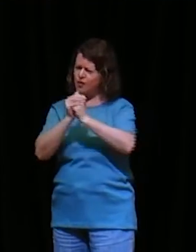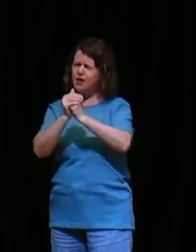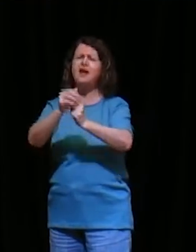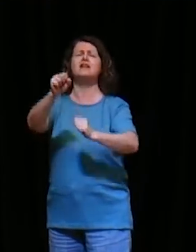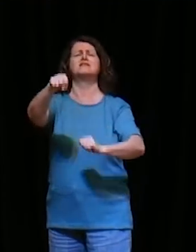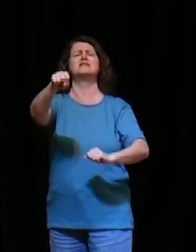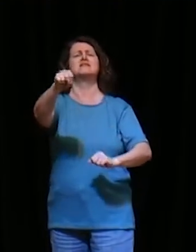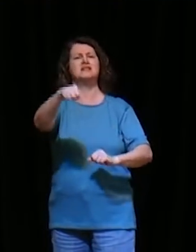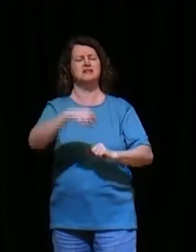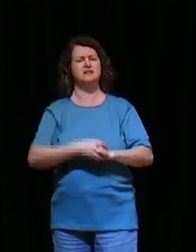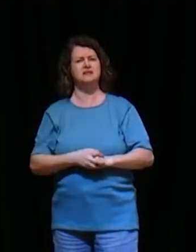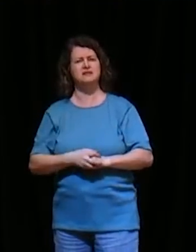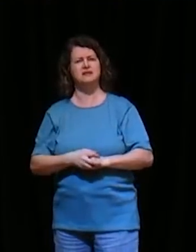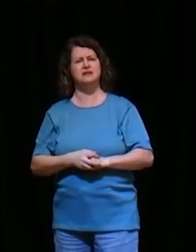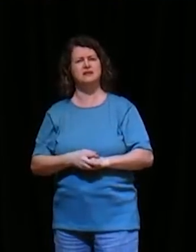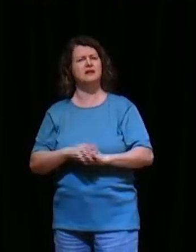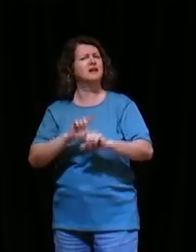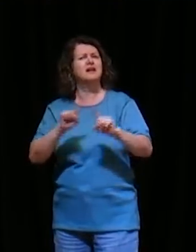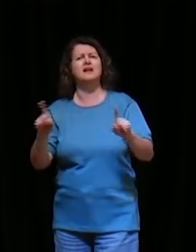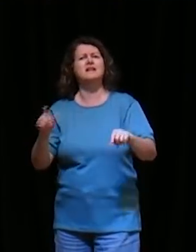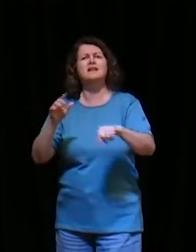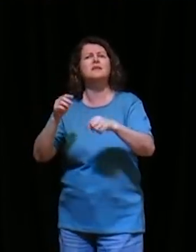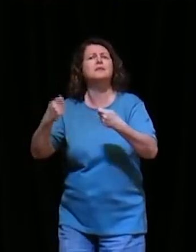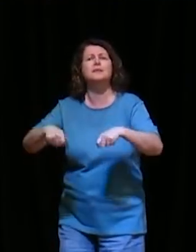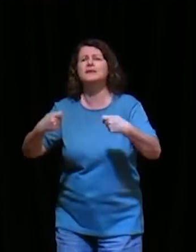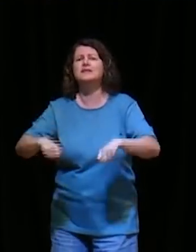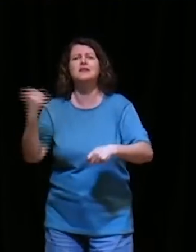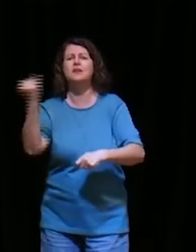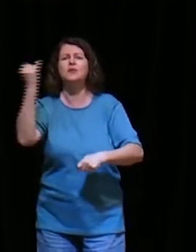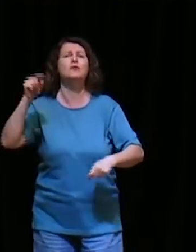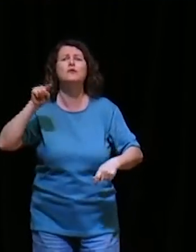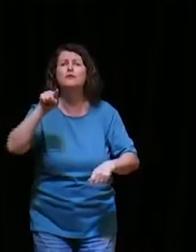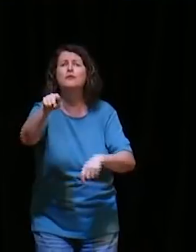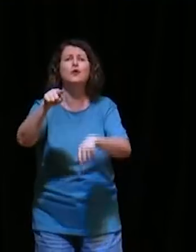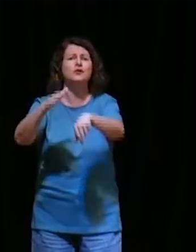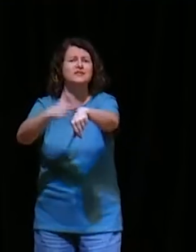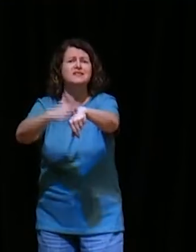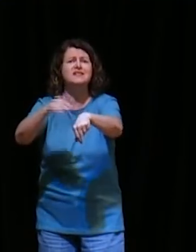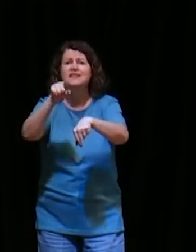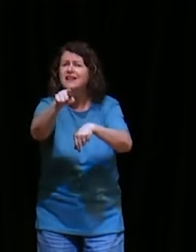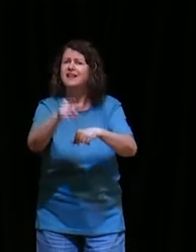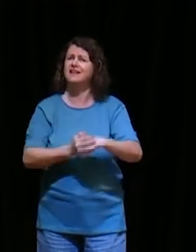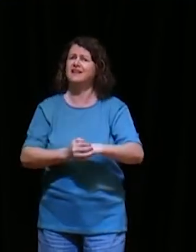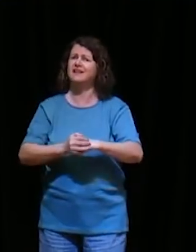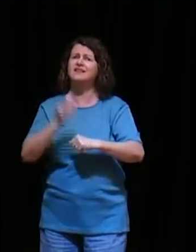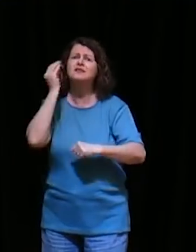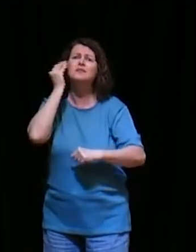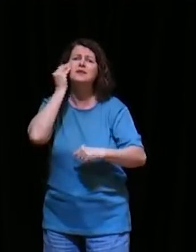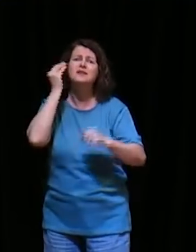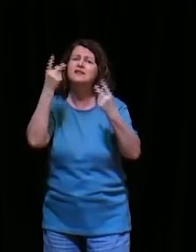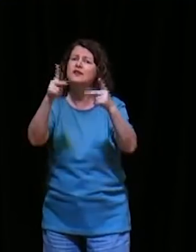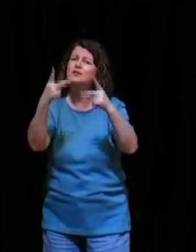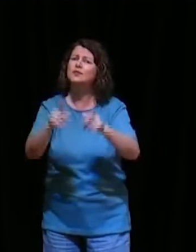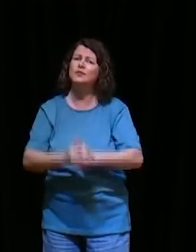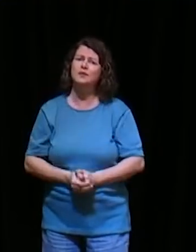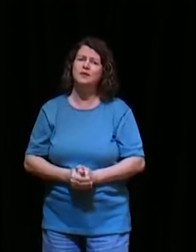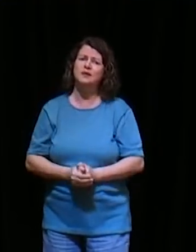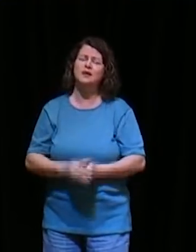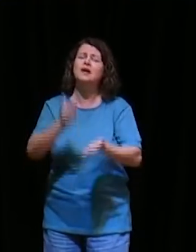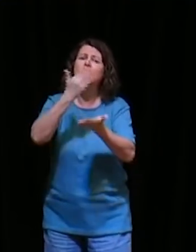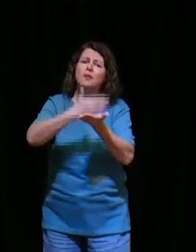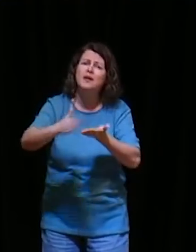agora você tem que, a ter experiência, com o teu Deus, que é o teu pai, você começa a dizer, para Deus, diz para Deus a verdade,